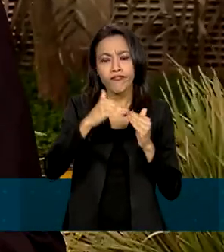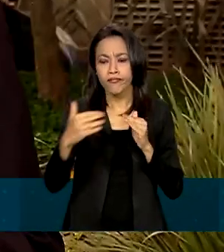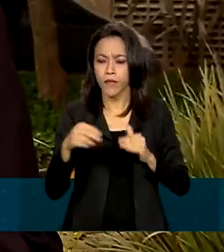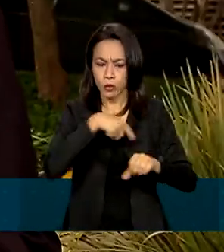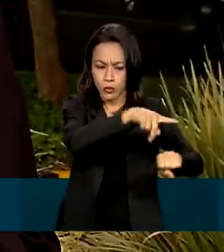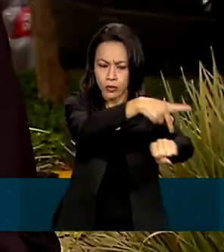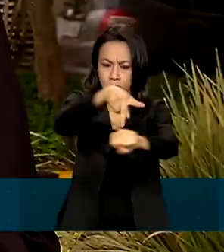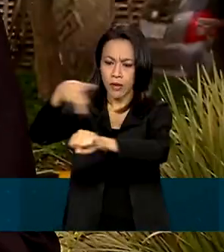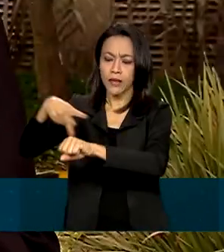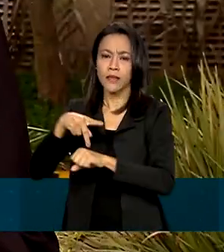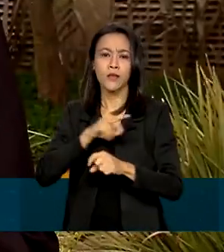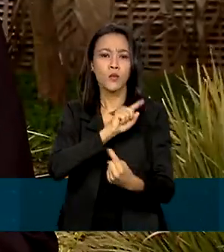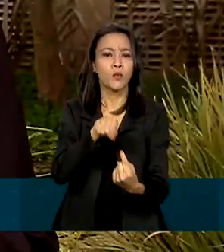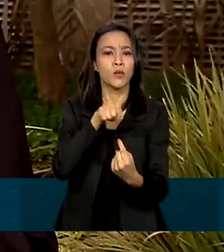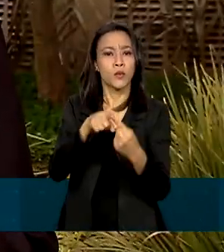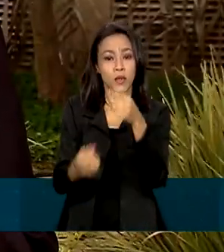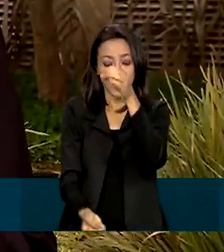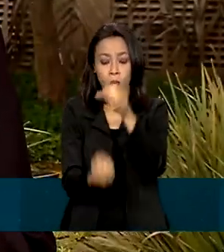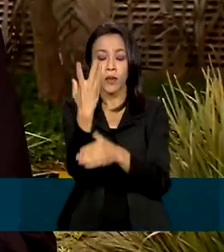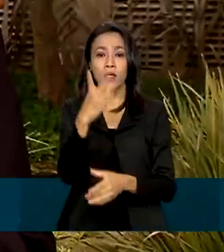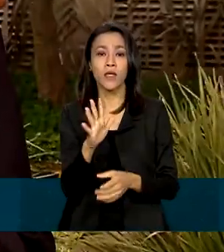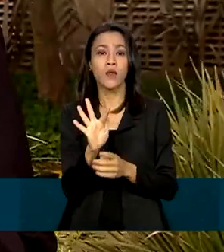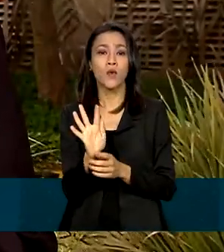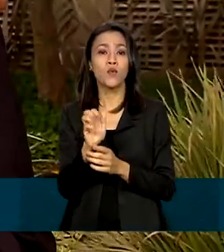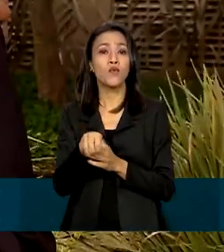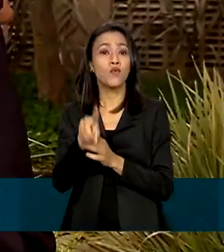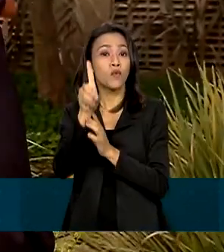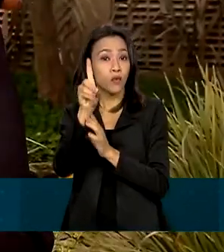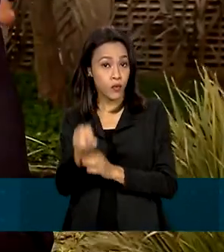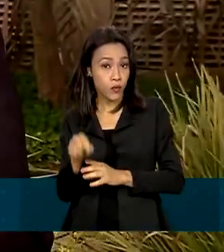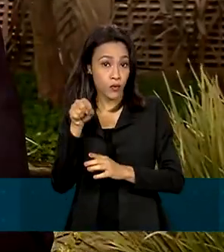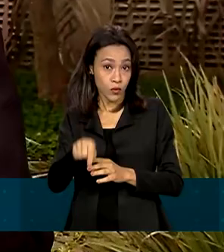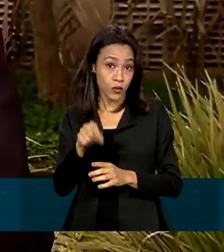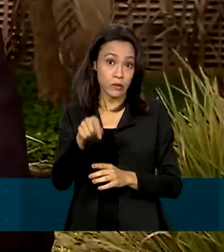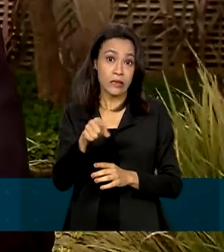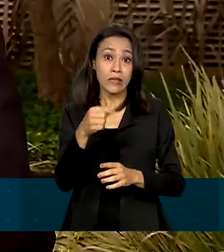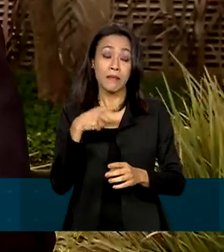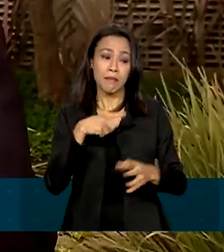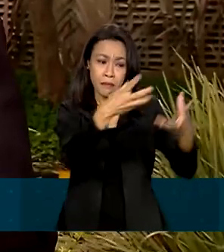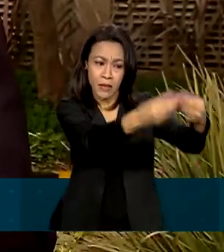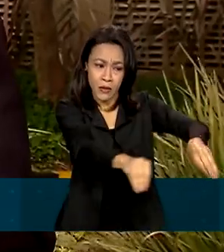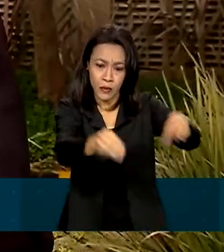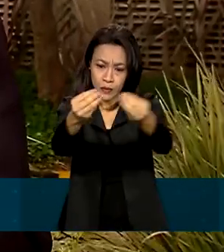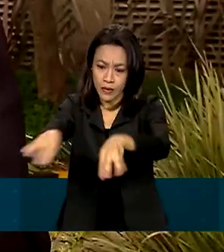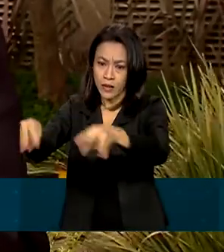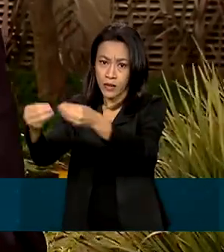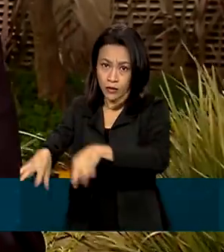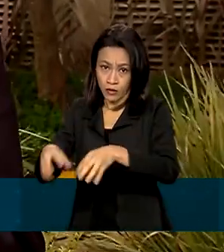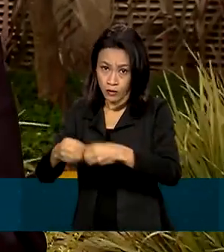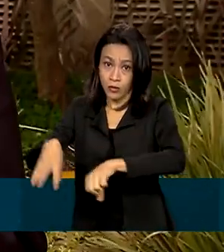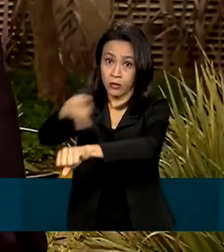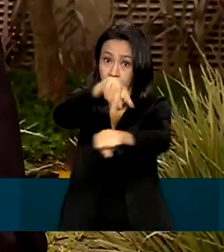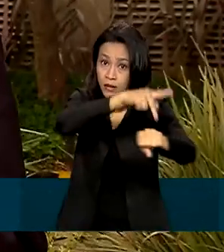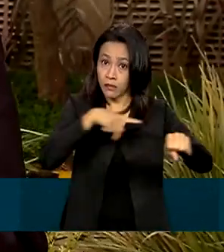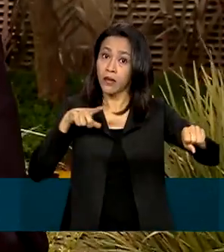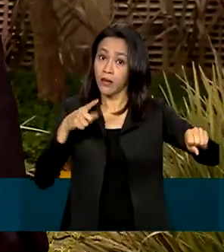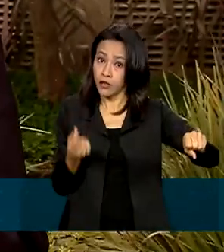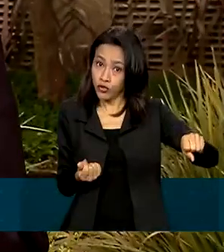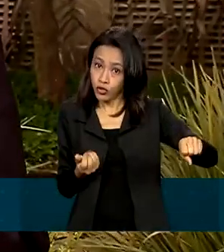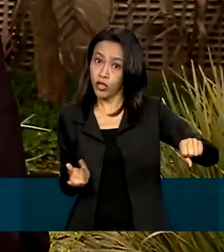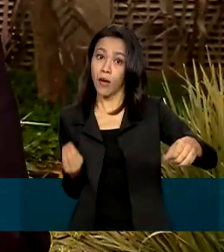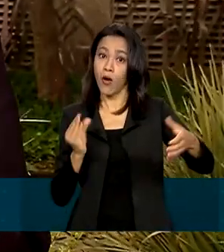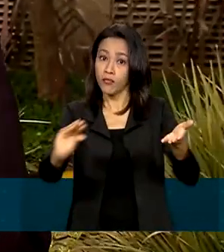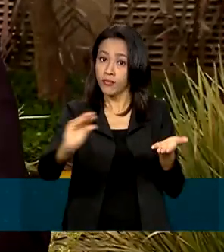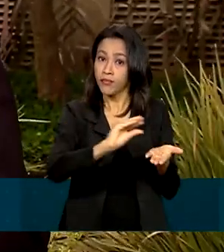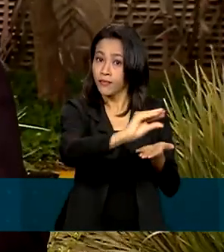fundo para ajudar países que sofram perdas e danos por causa das mudanças climáticas. O rascunho também repete uma meta que foi tomada ano